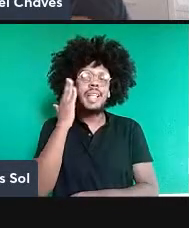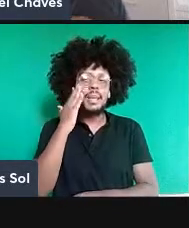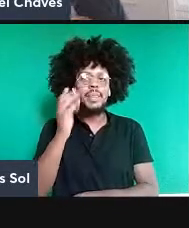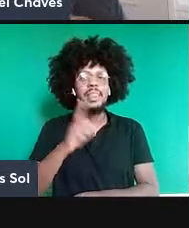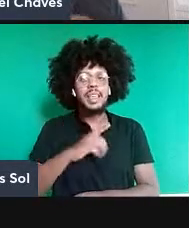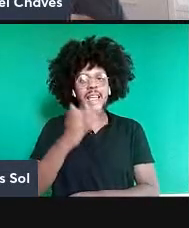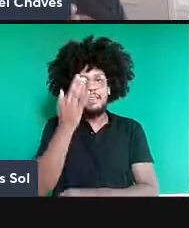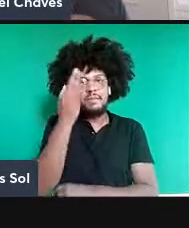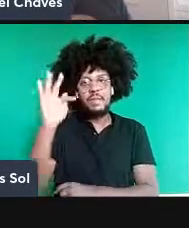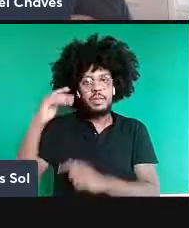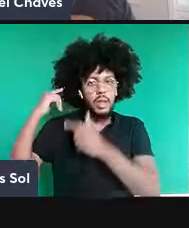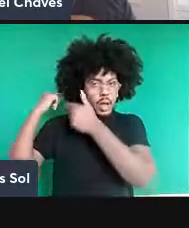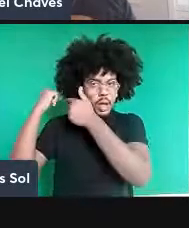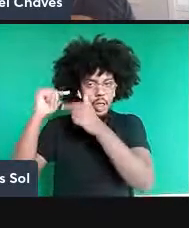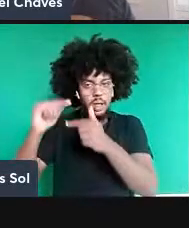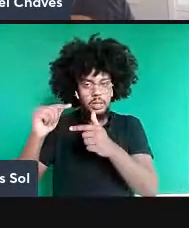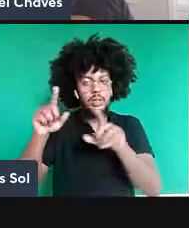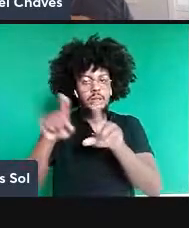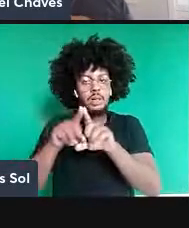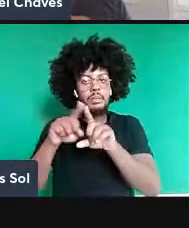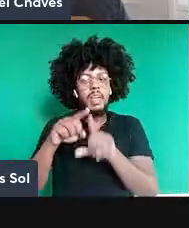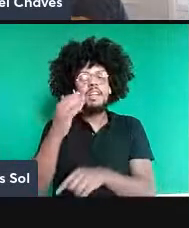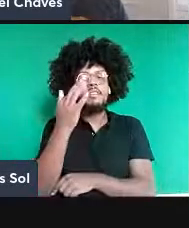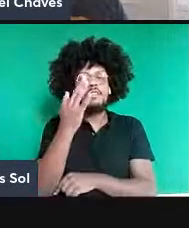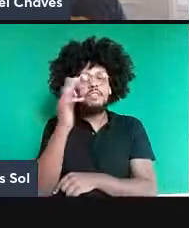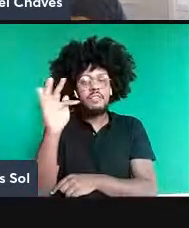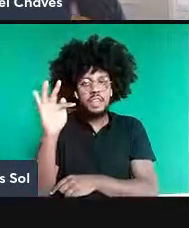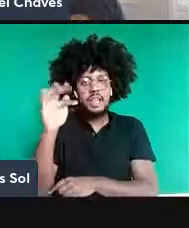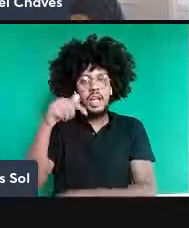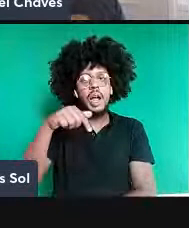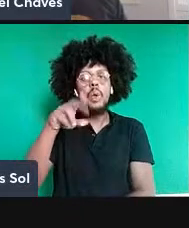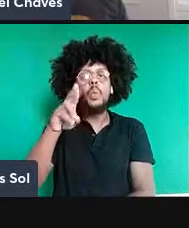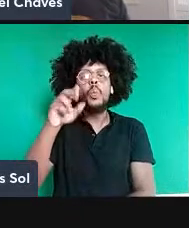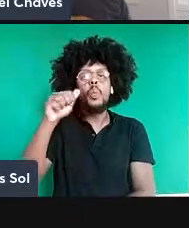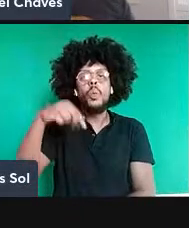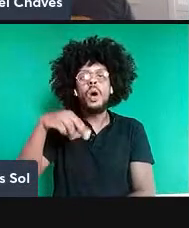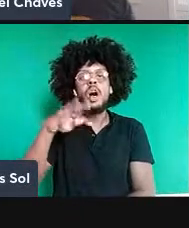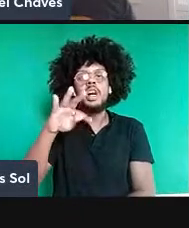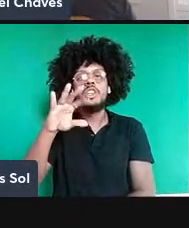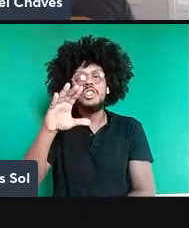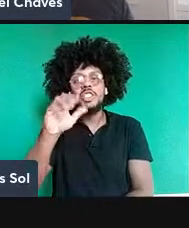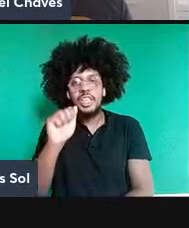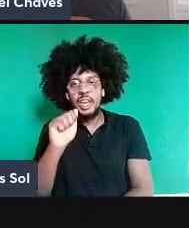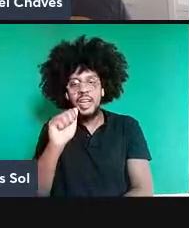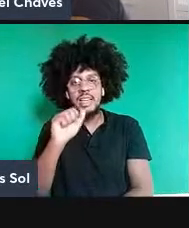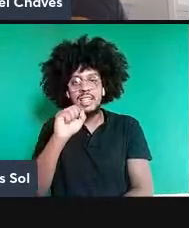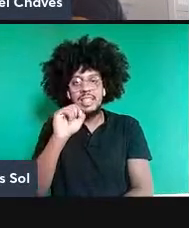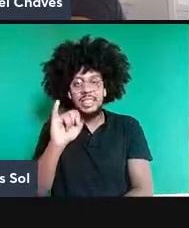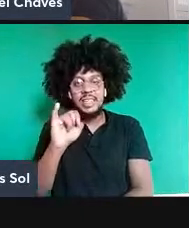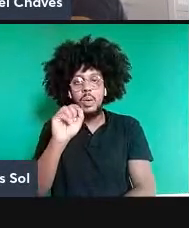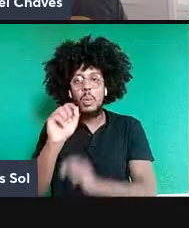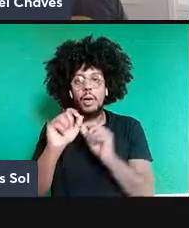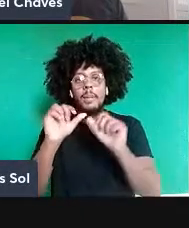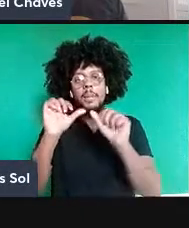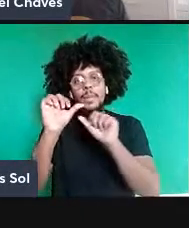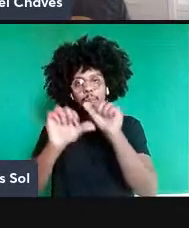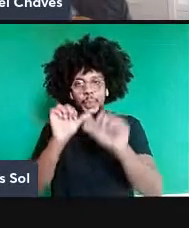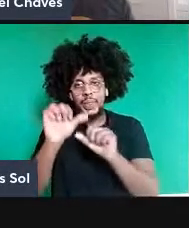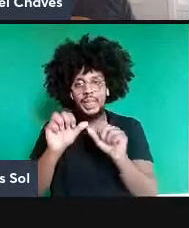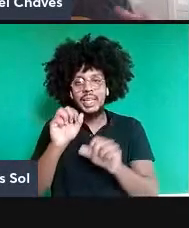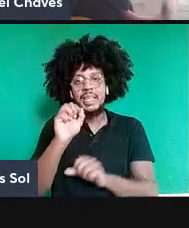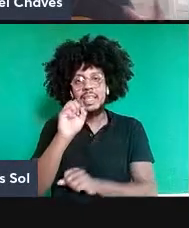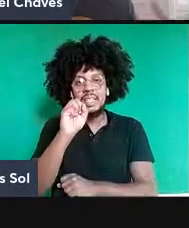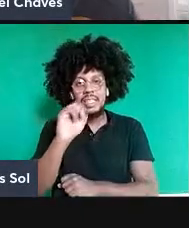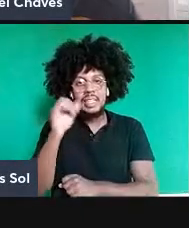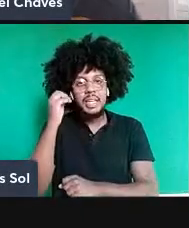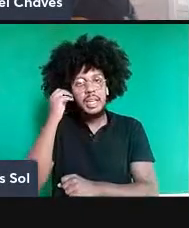quântica. E que, em particular, no limite do muito pequeno, a física muda. Ou seja, se a informação é física, e as